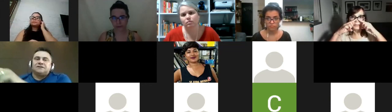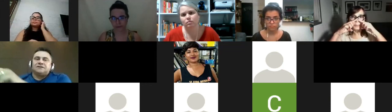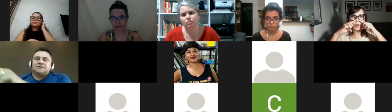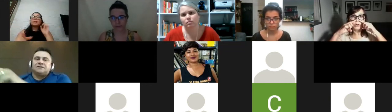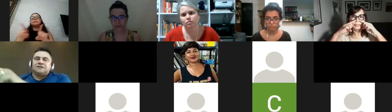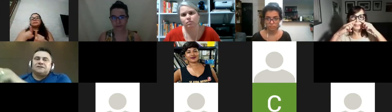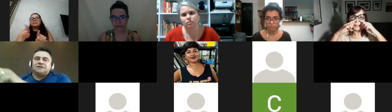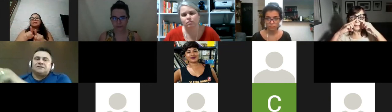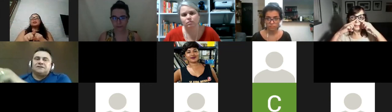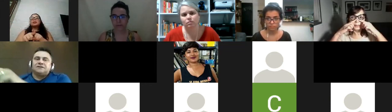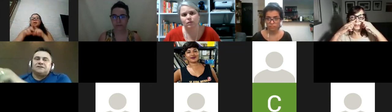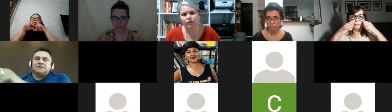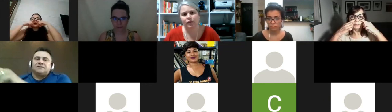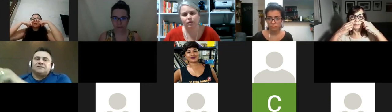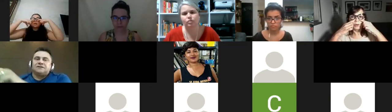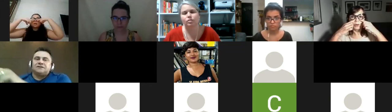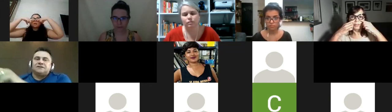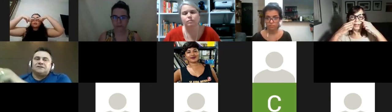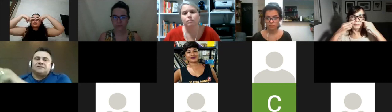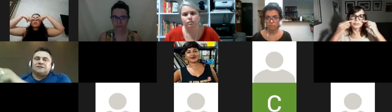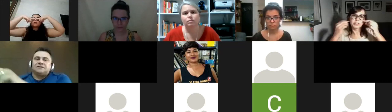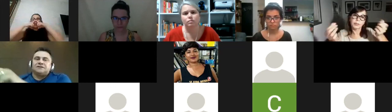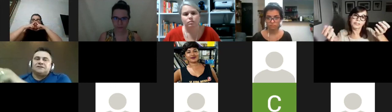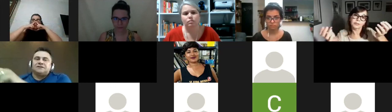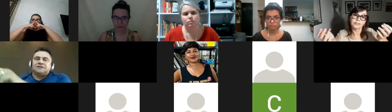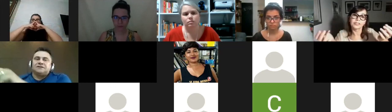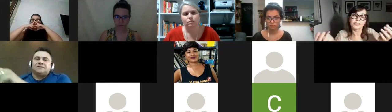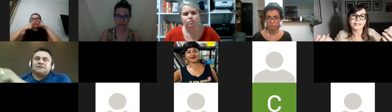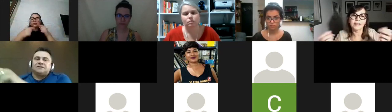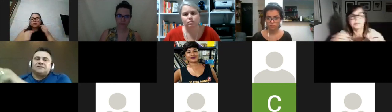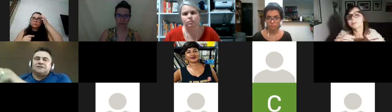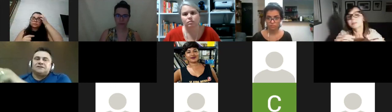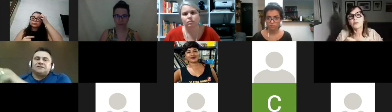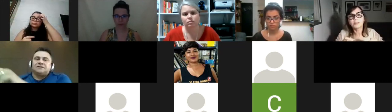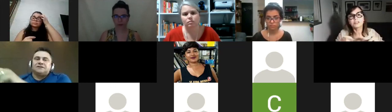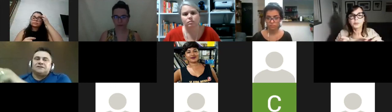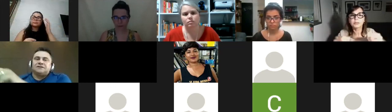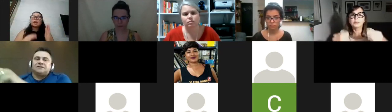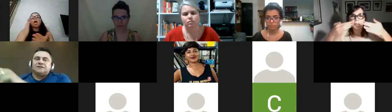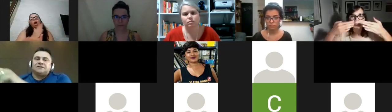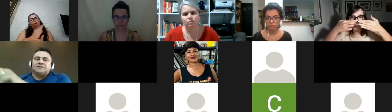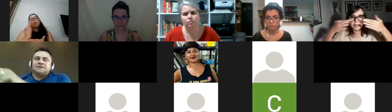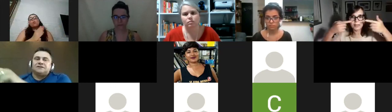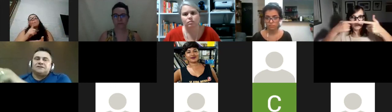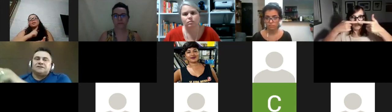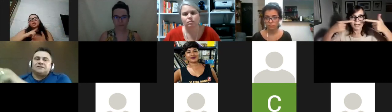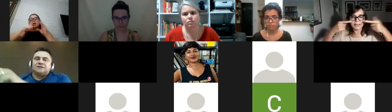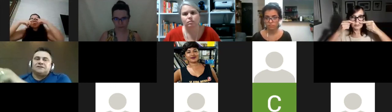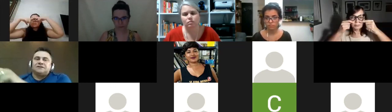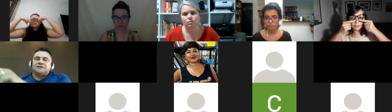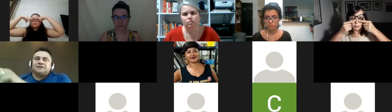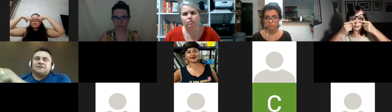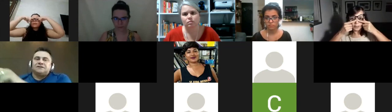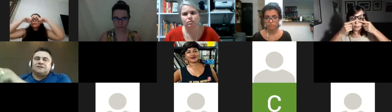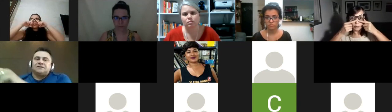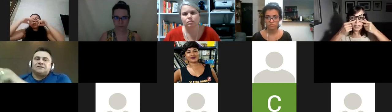que você molda né que você molda geralmente são as descartáveis mas algumas de pano também tem um arinho